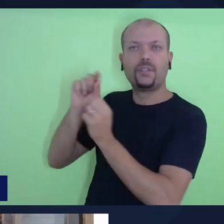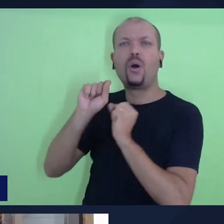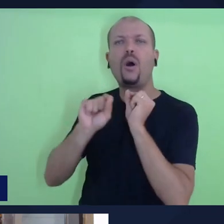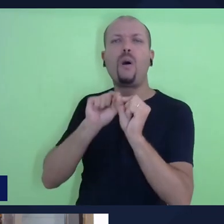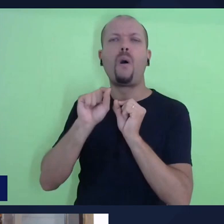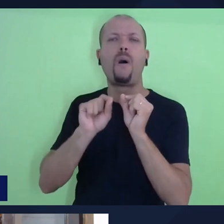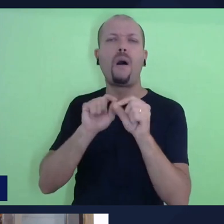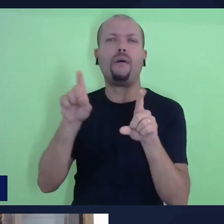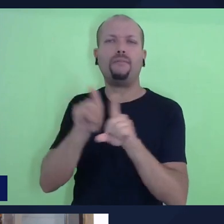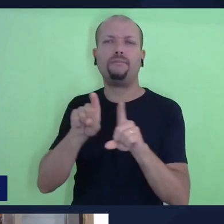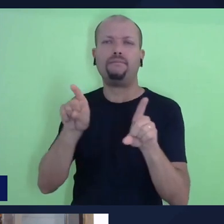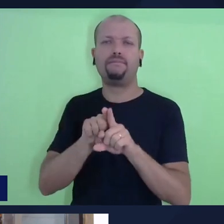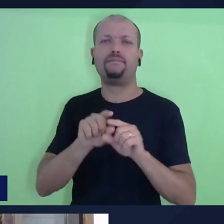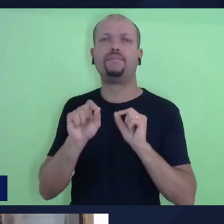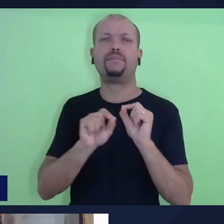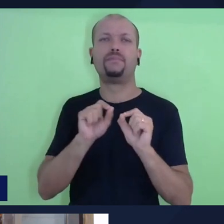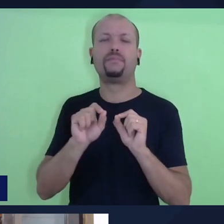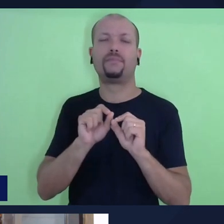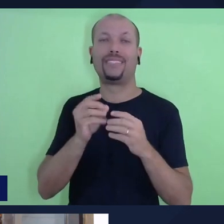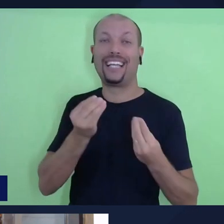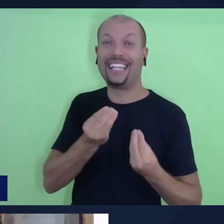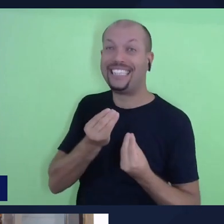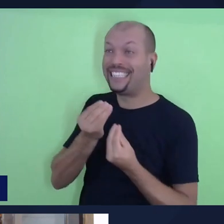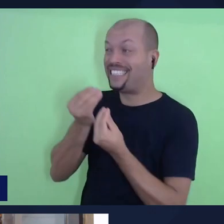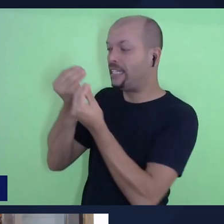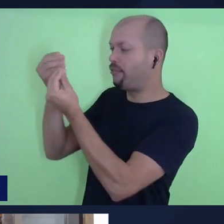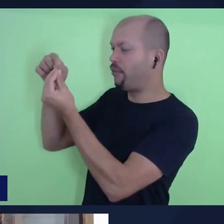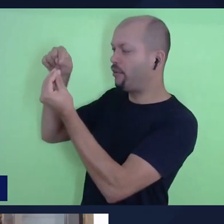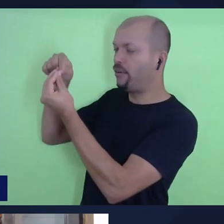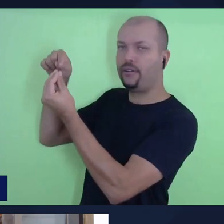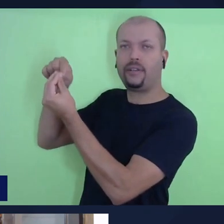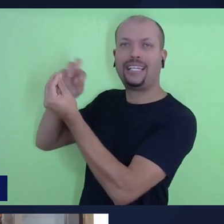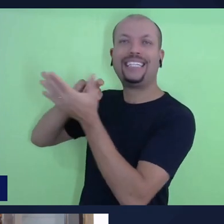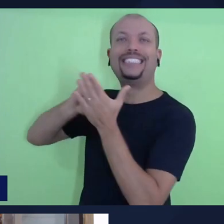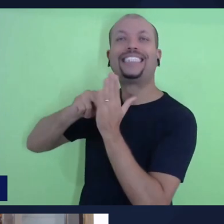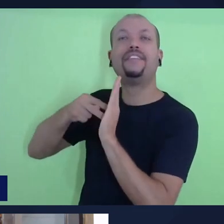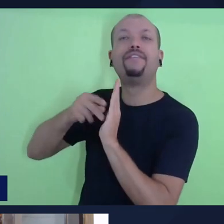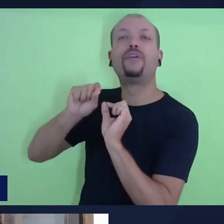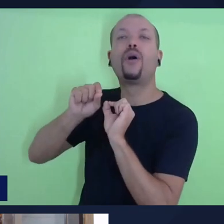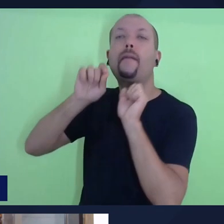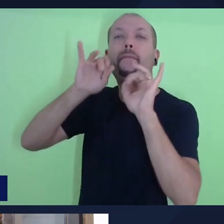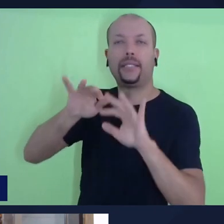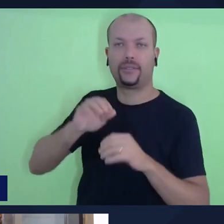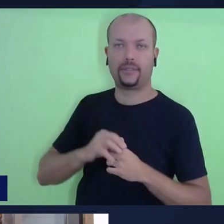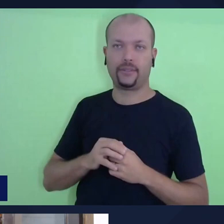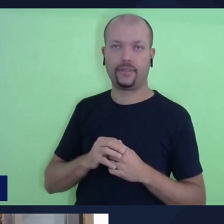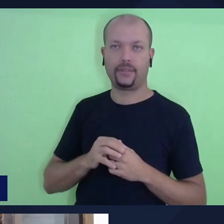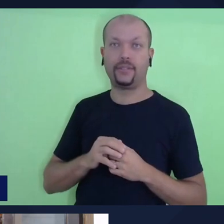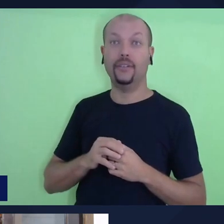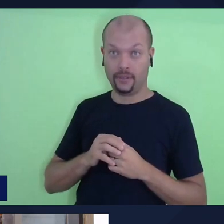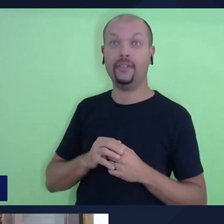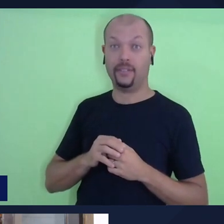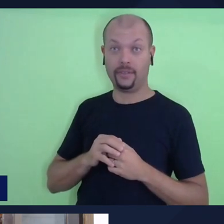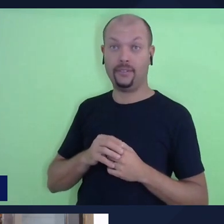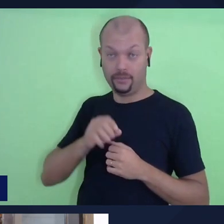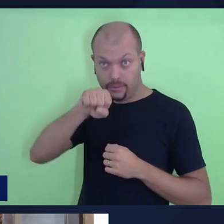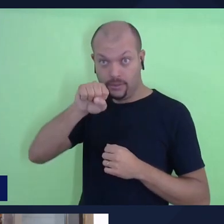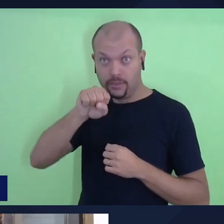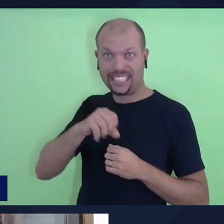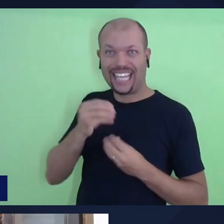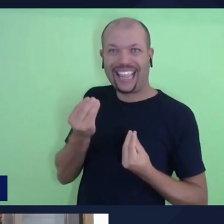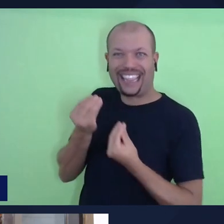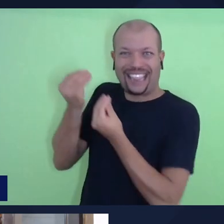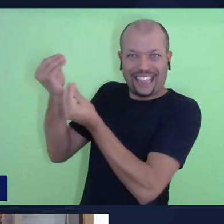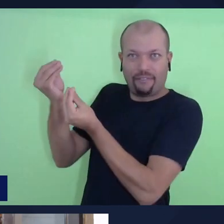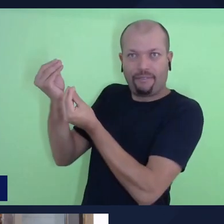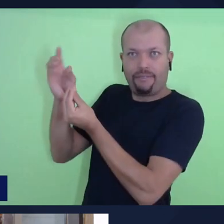inclusive, o devolver em si já é uma bênção, já corrobora uma bênção. As pessoas